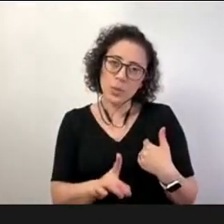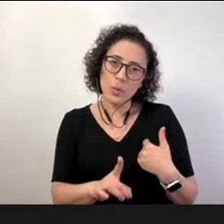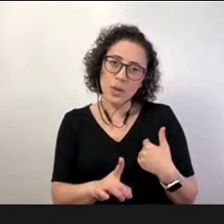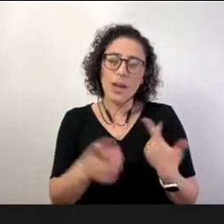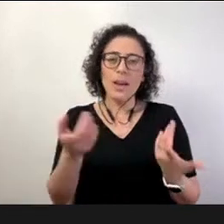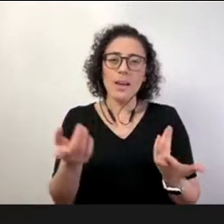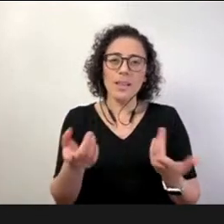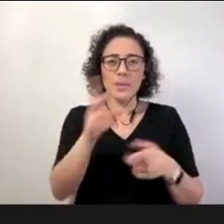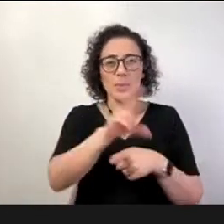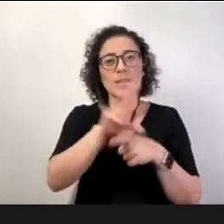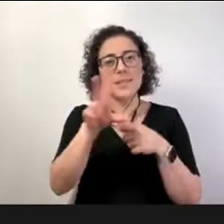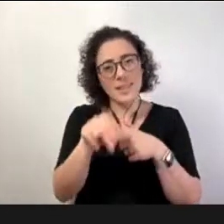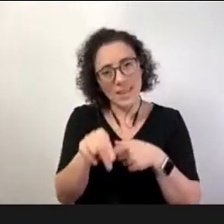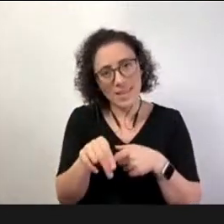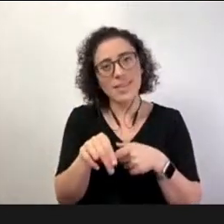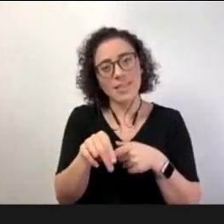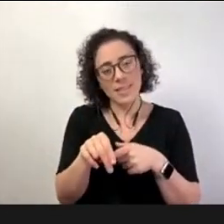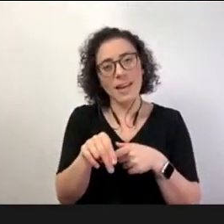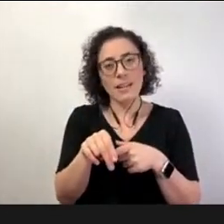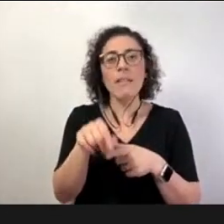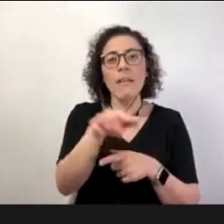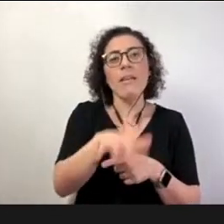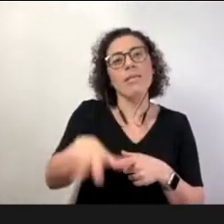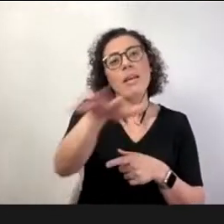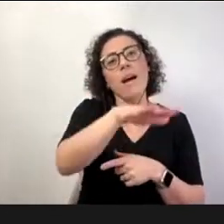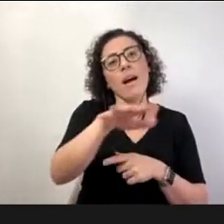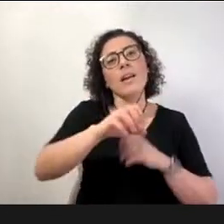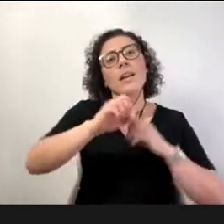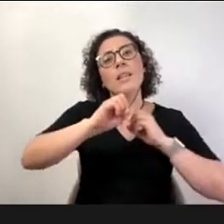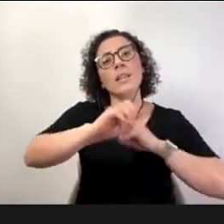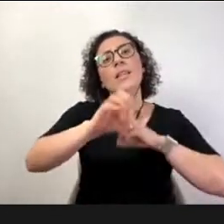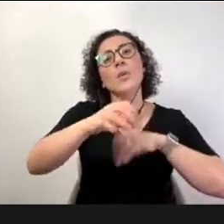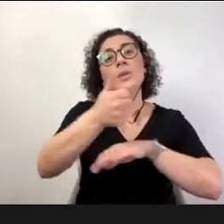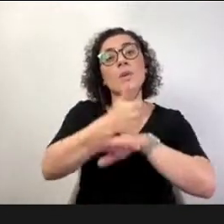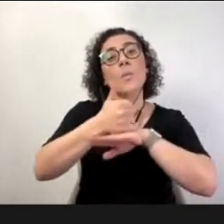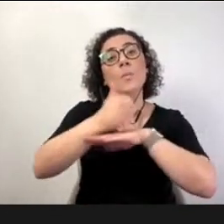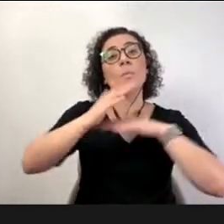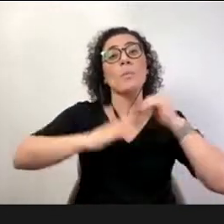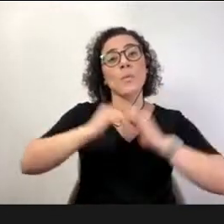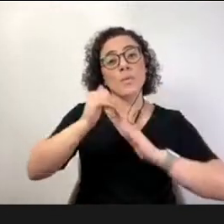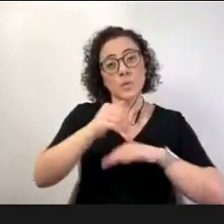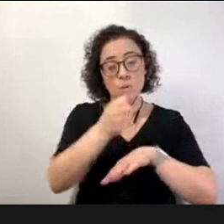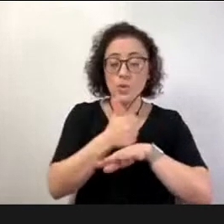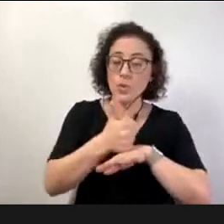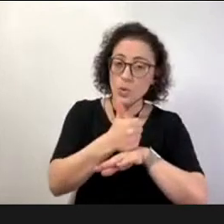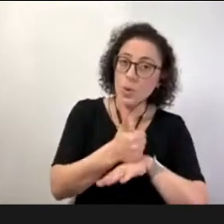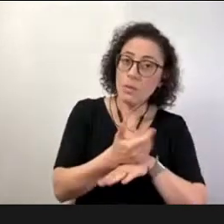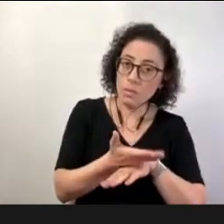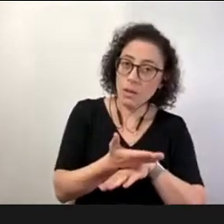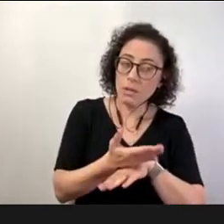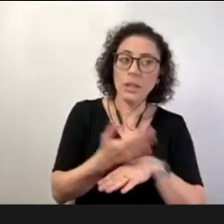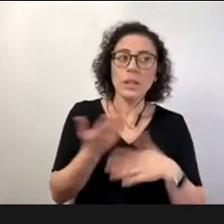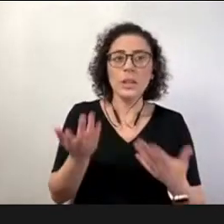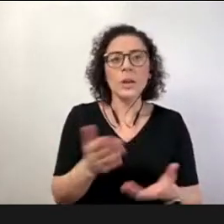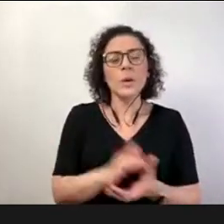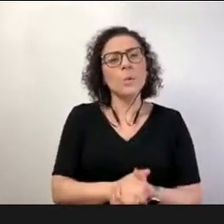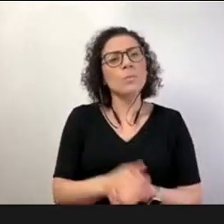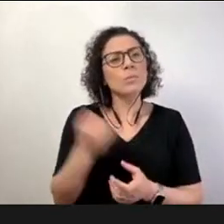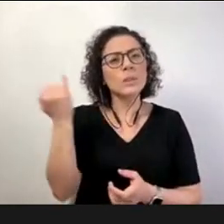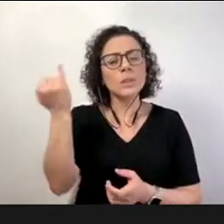profissional humanidade do Senac trabalhando com educação de jovens e adultos né dessa importância de um olhar